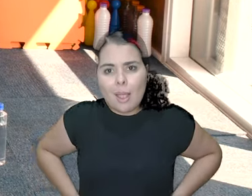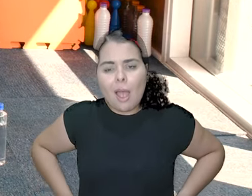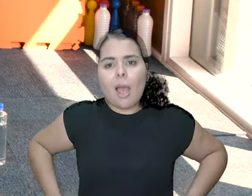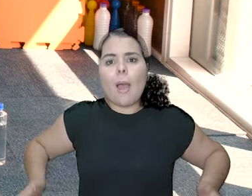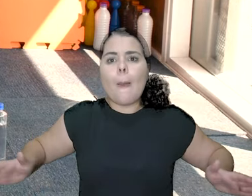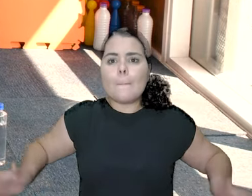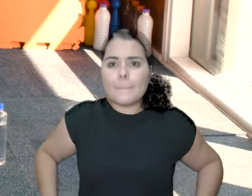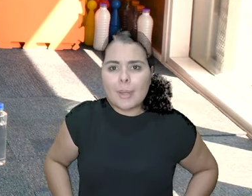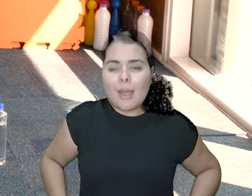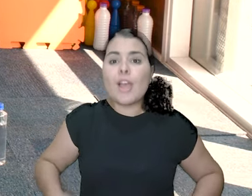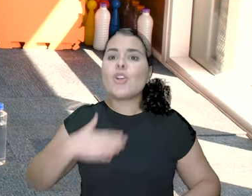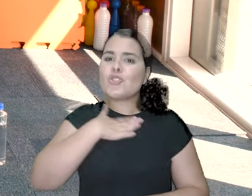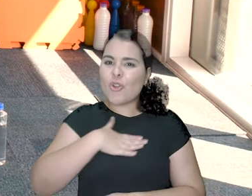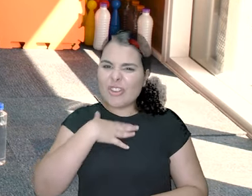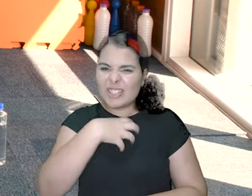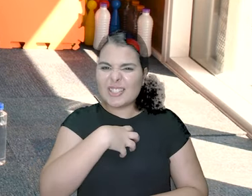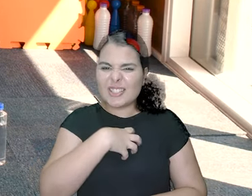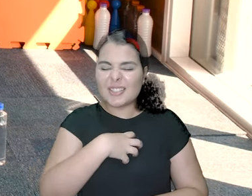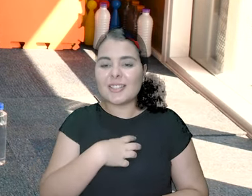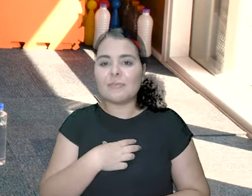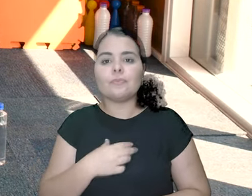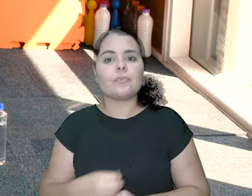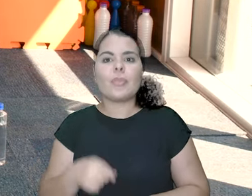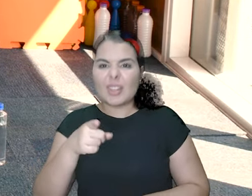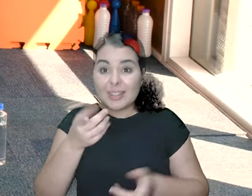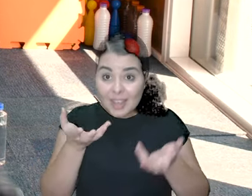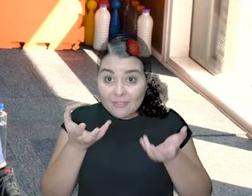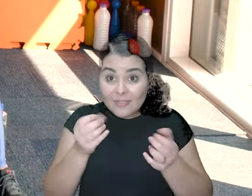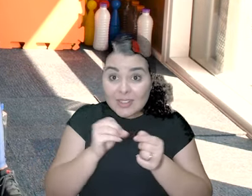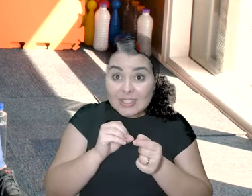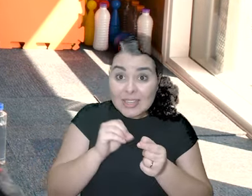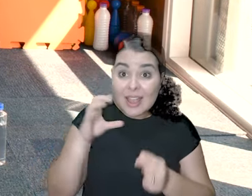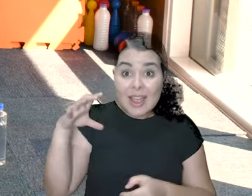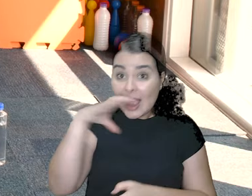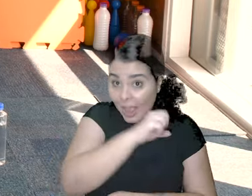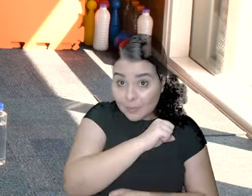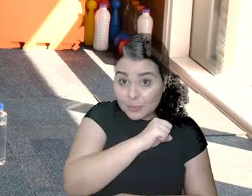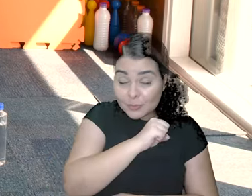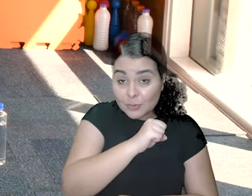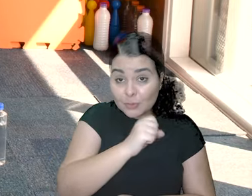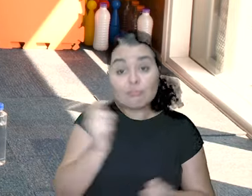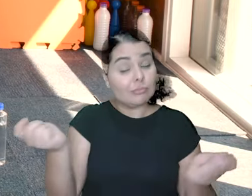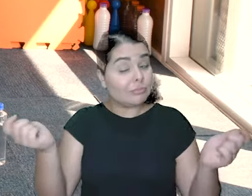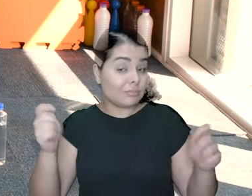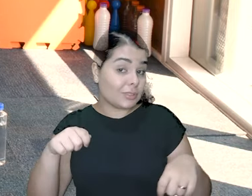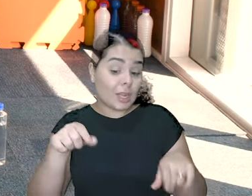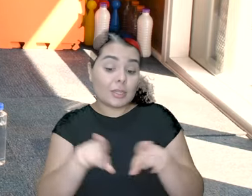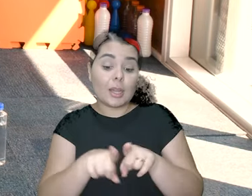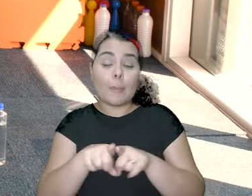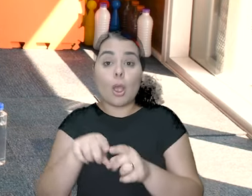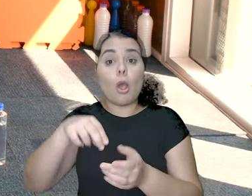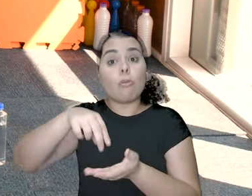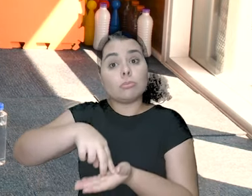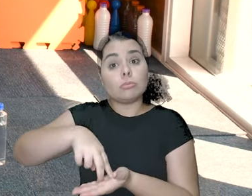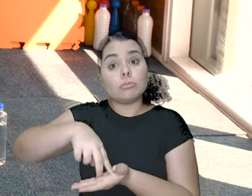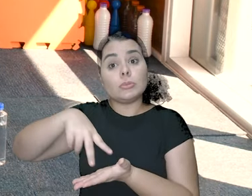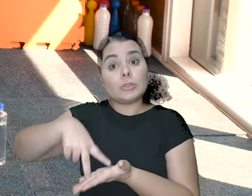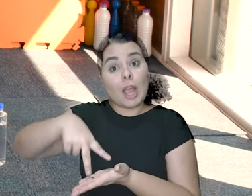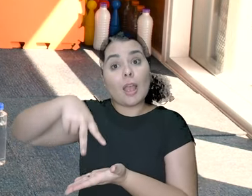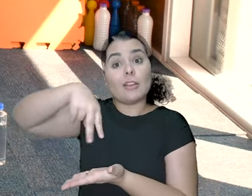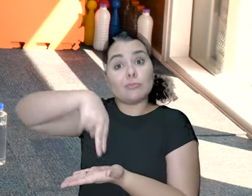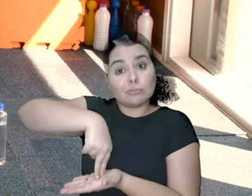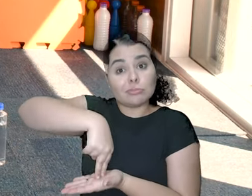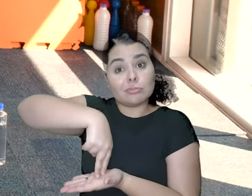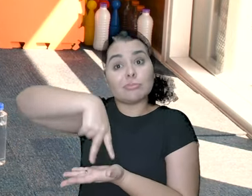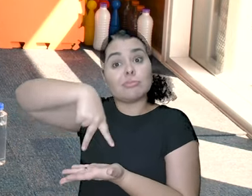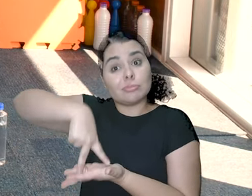aqui na perna. Craft. Craft. Alguém quer fazer mais rápido? Com um